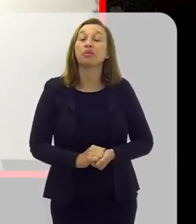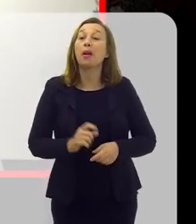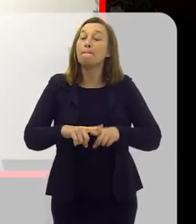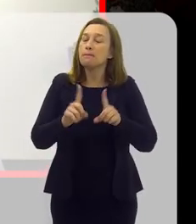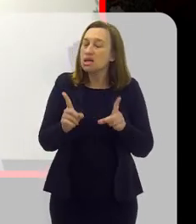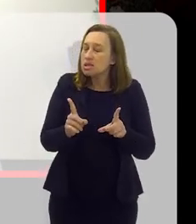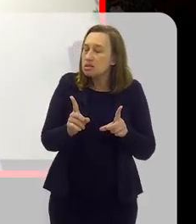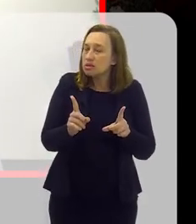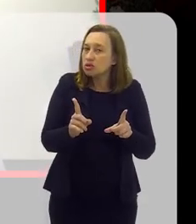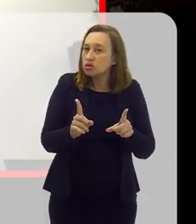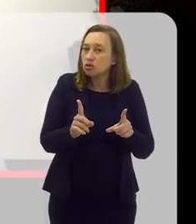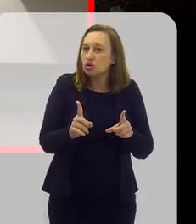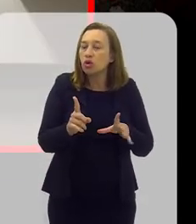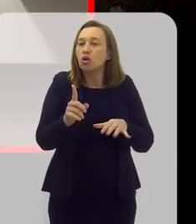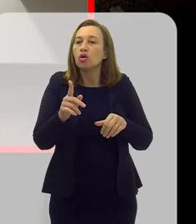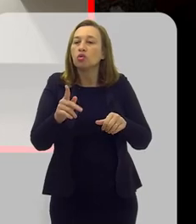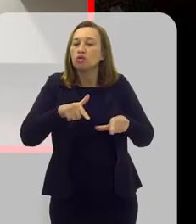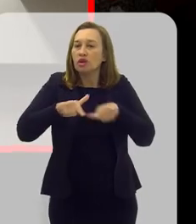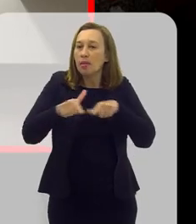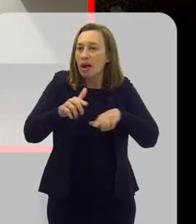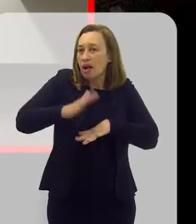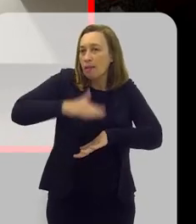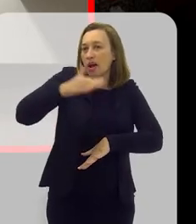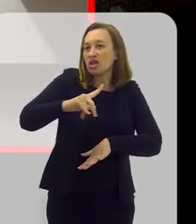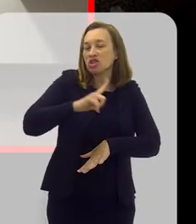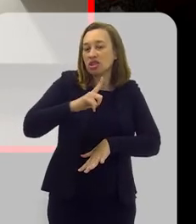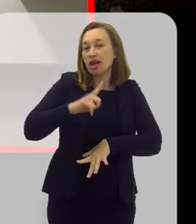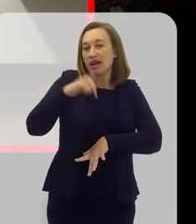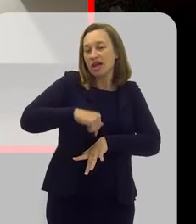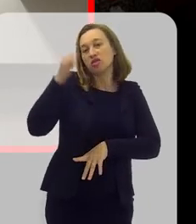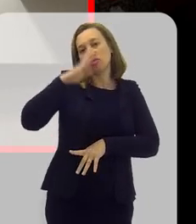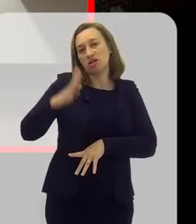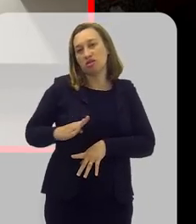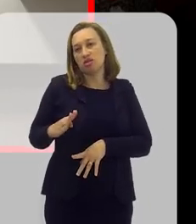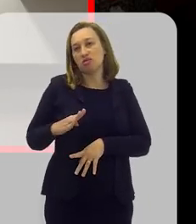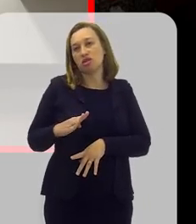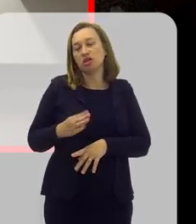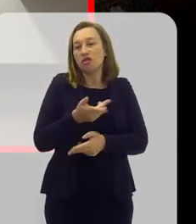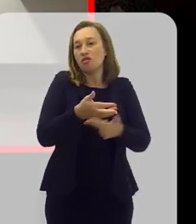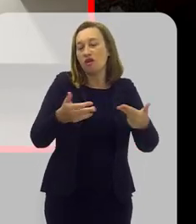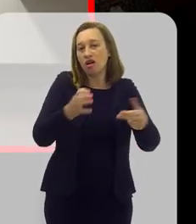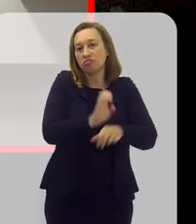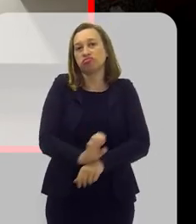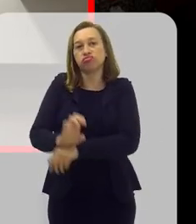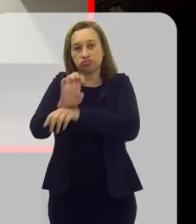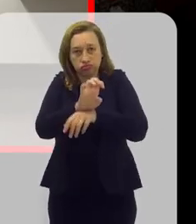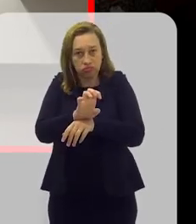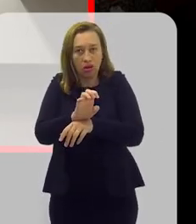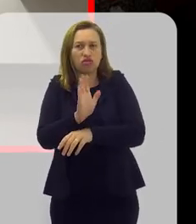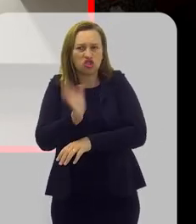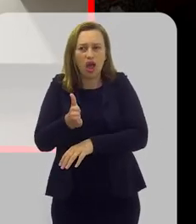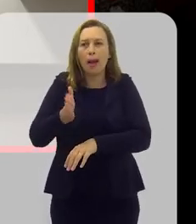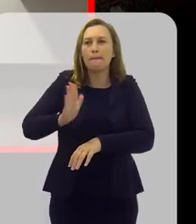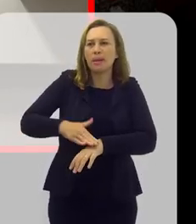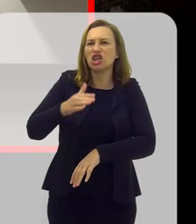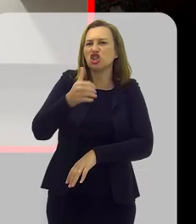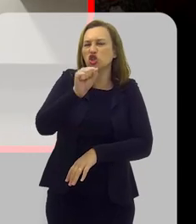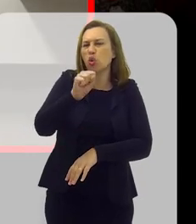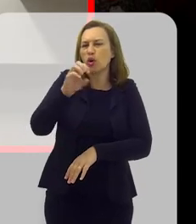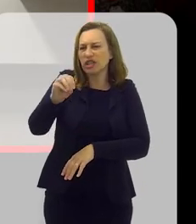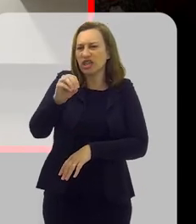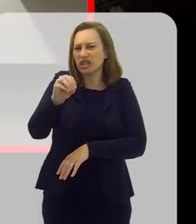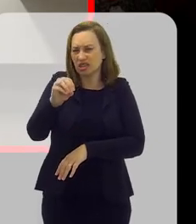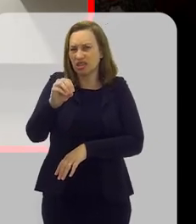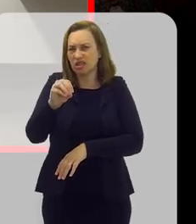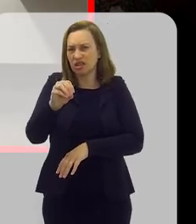Que bacana. Mas o nosso maior trabalho é aqui no Brasil, a gente atua em 11 estados, tá? Já fizemos mais de 80 ações